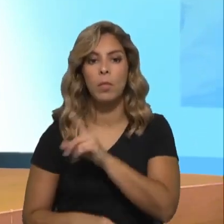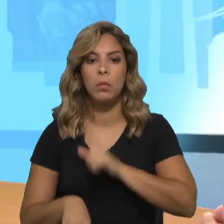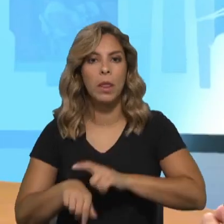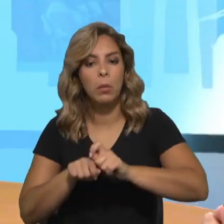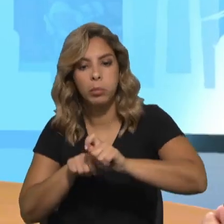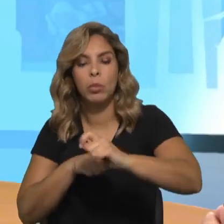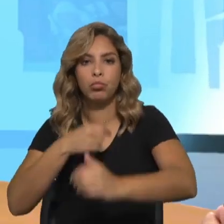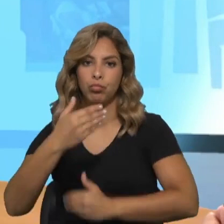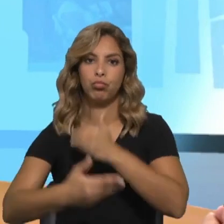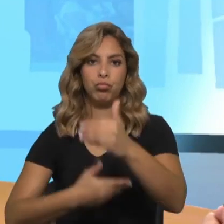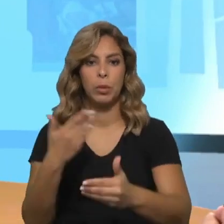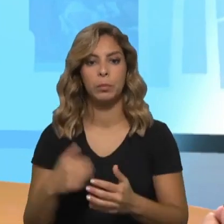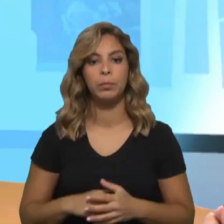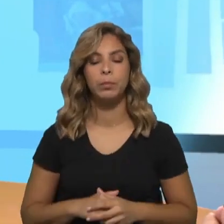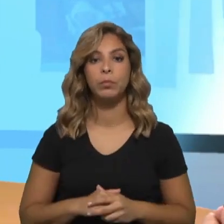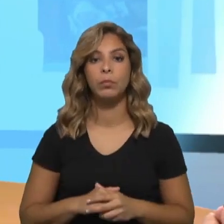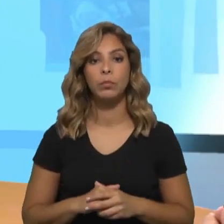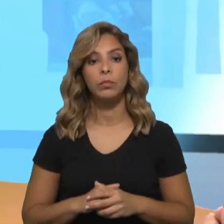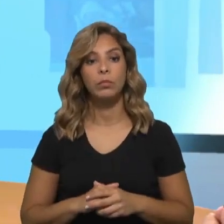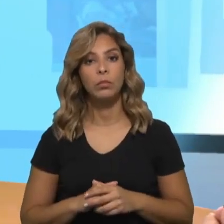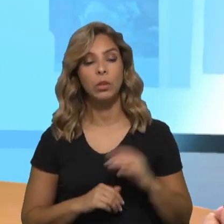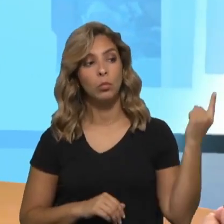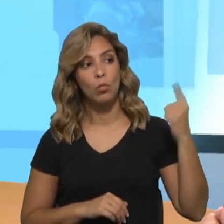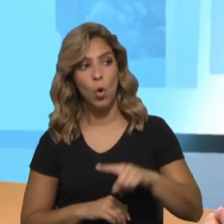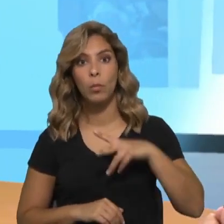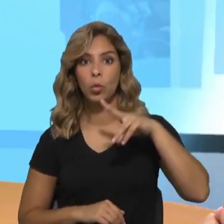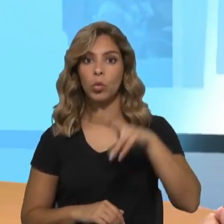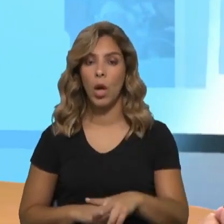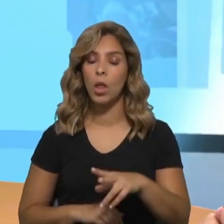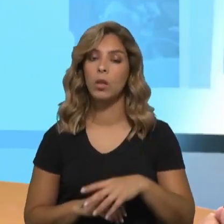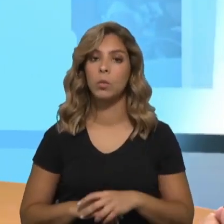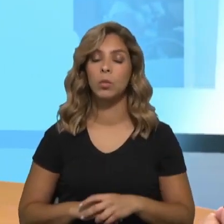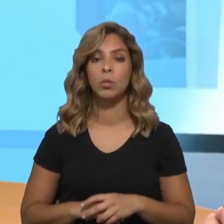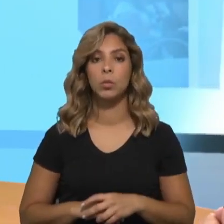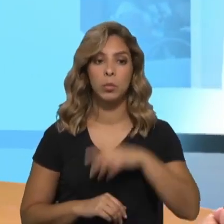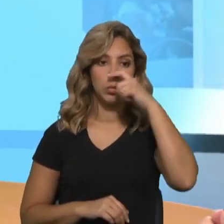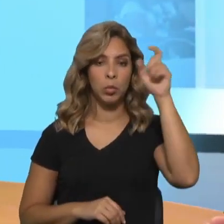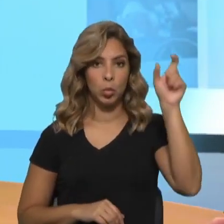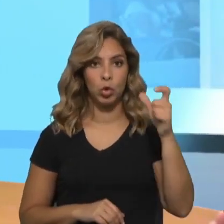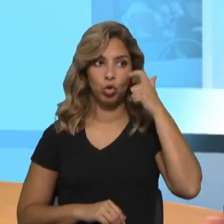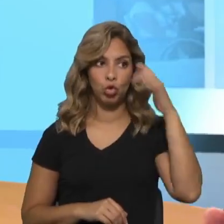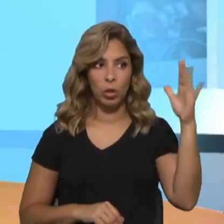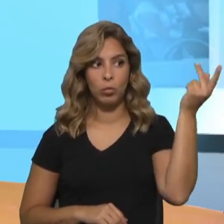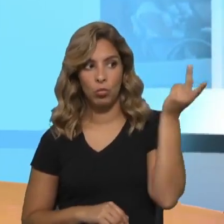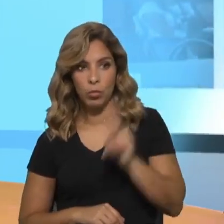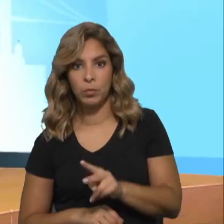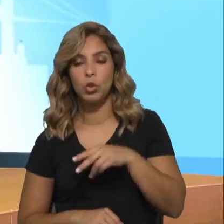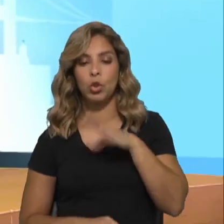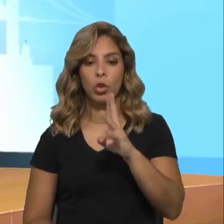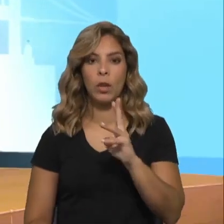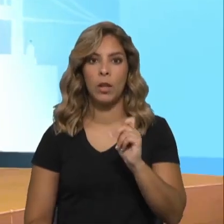E acredito que desde o momento em que chegam a Portugal, o refugiado, recentemente, o André Costa Jorge falou nessa possibilidade da presença da JRS